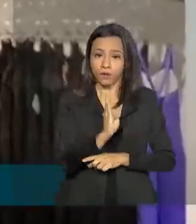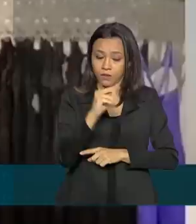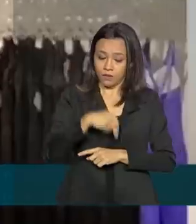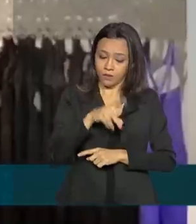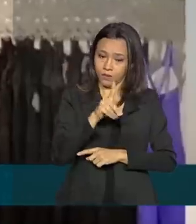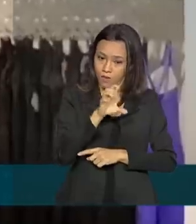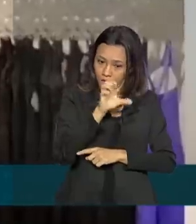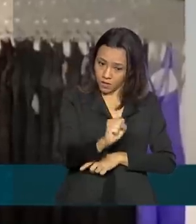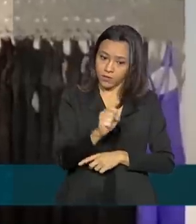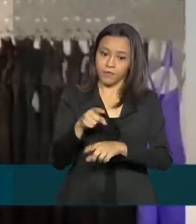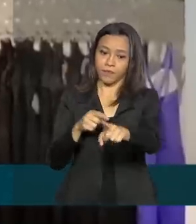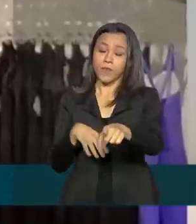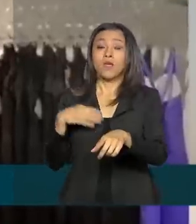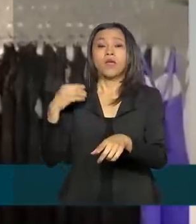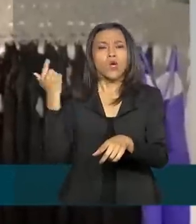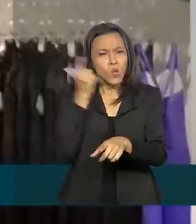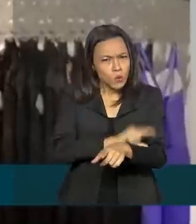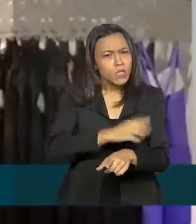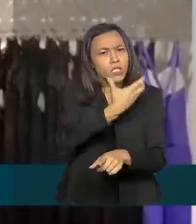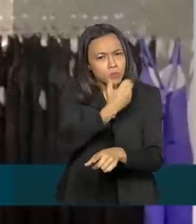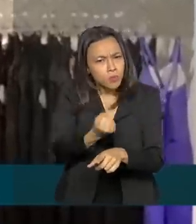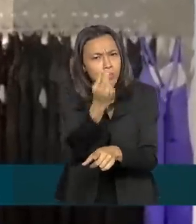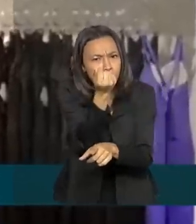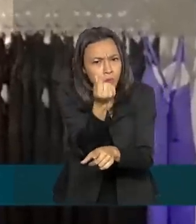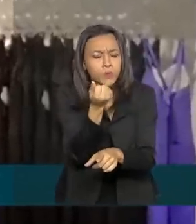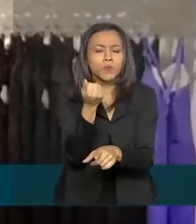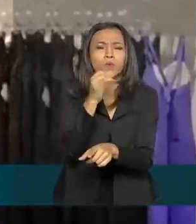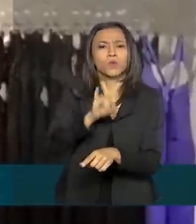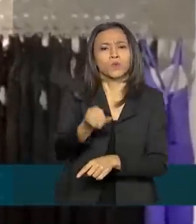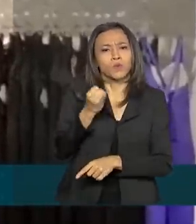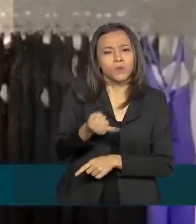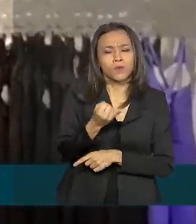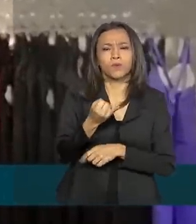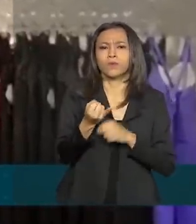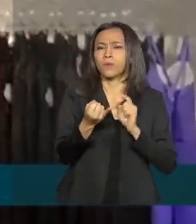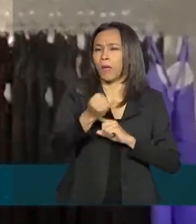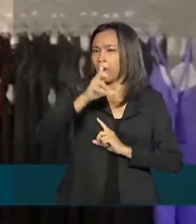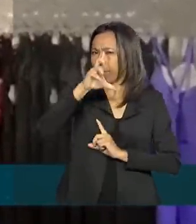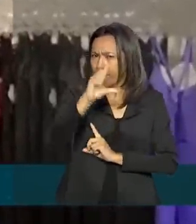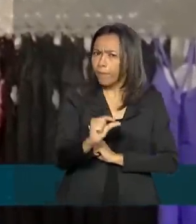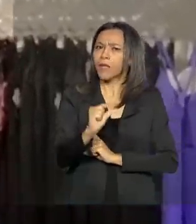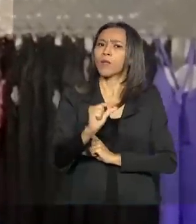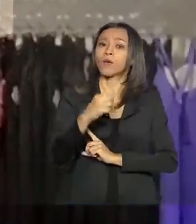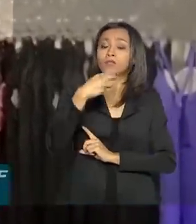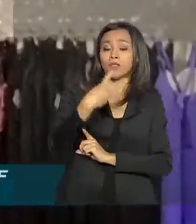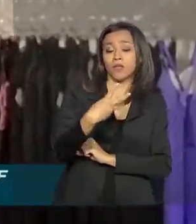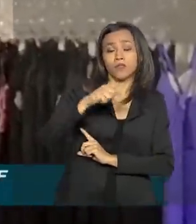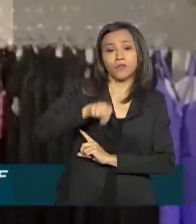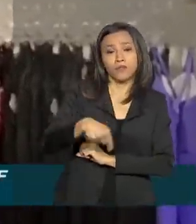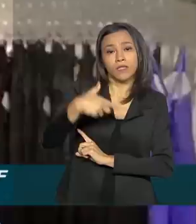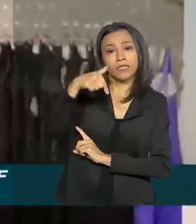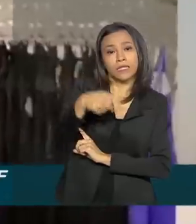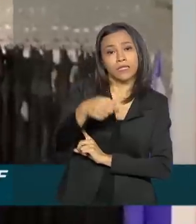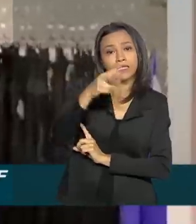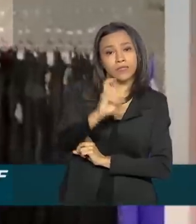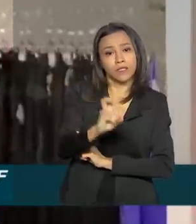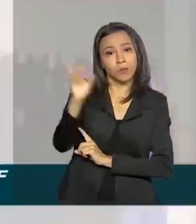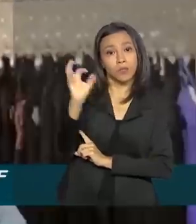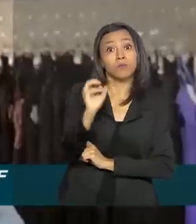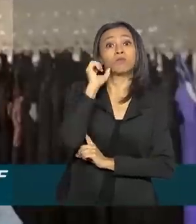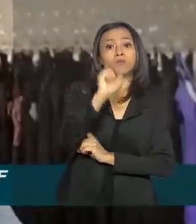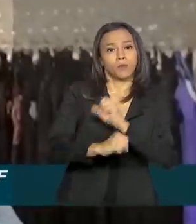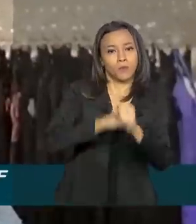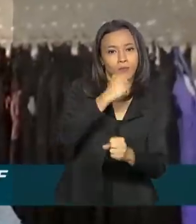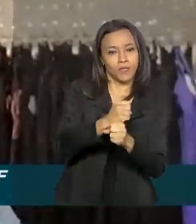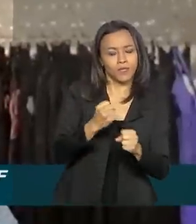esse financiamento com uma taxa de juros relativamente baixa, de 3,75% ao ano,